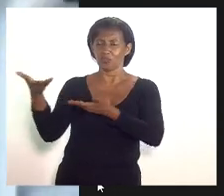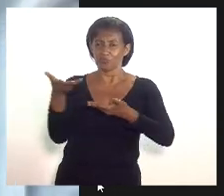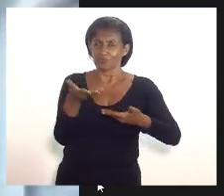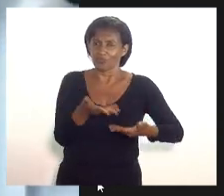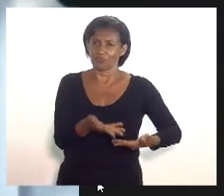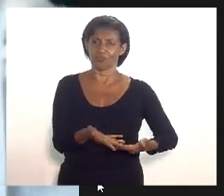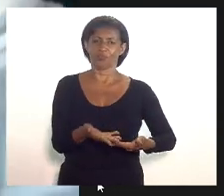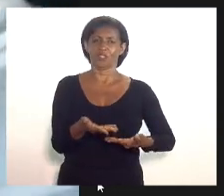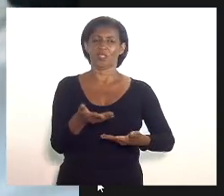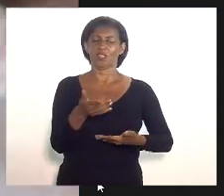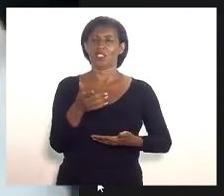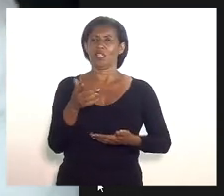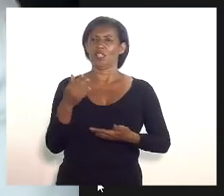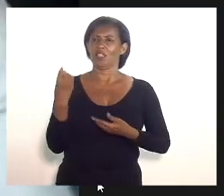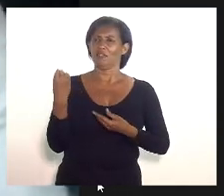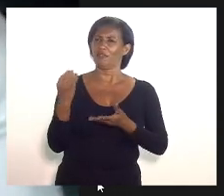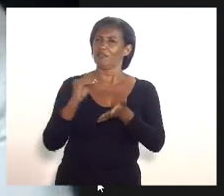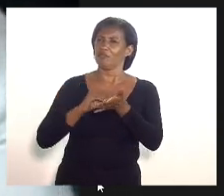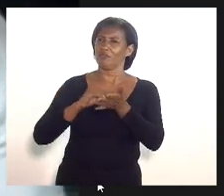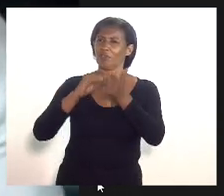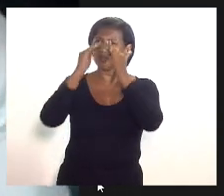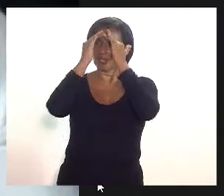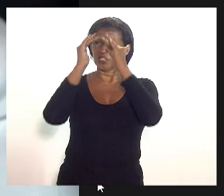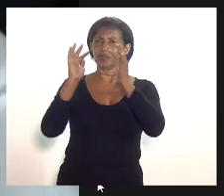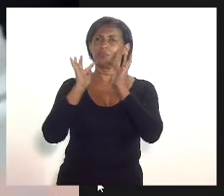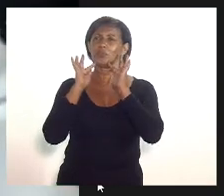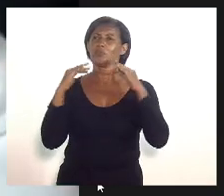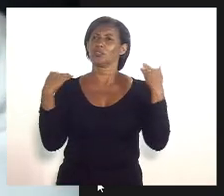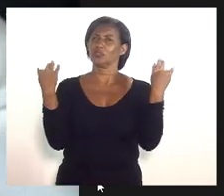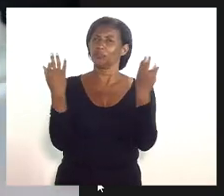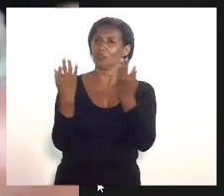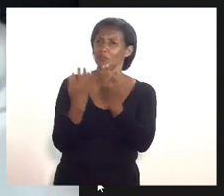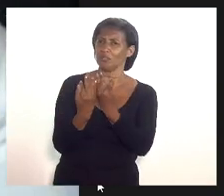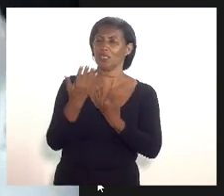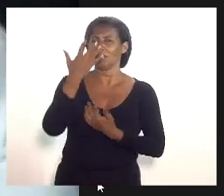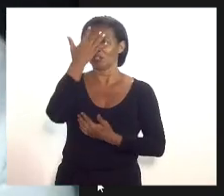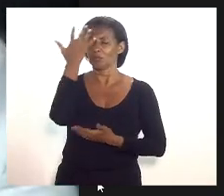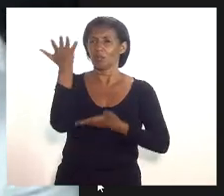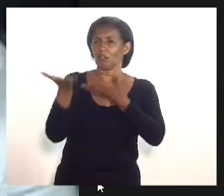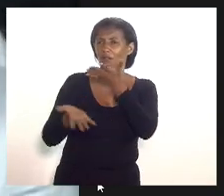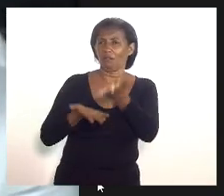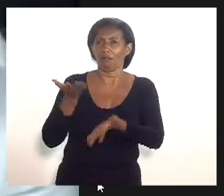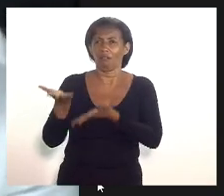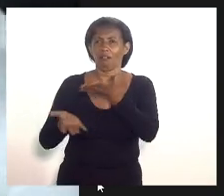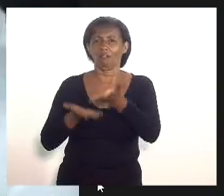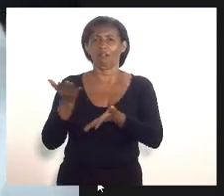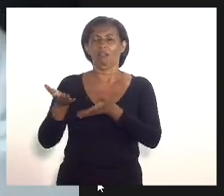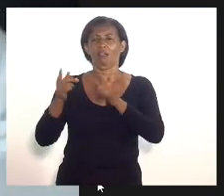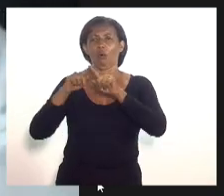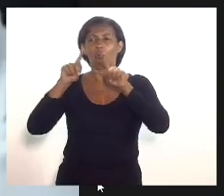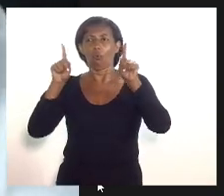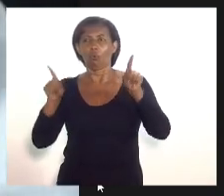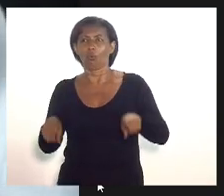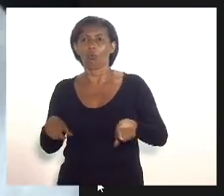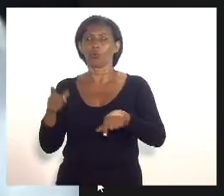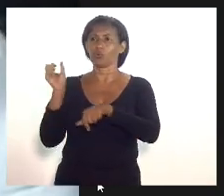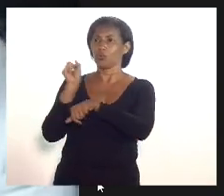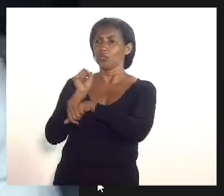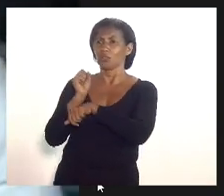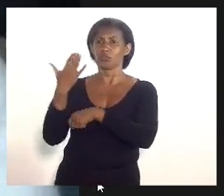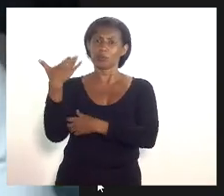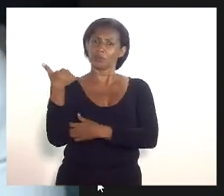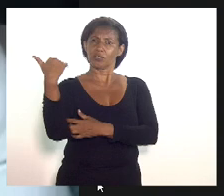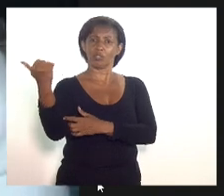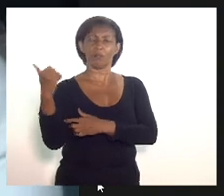além de um gesto de desrespeito às famílias às pessoas que dedicaram sua vida ao concurso público que abdicaram de outros